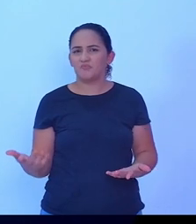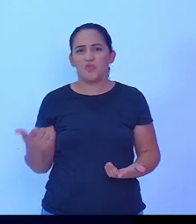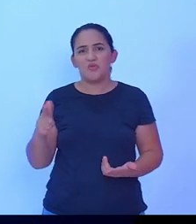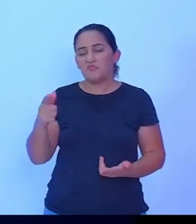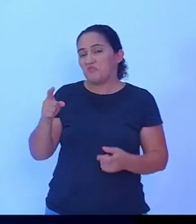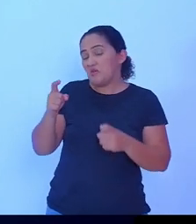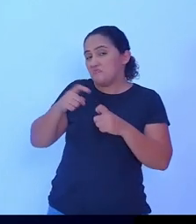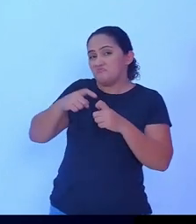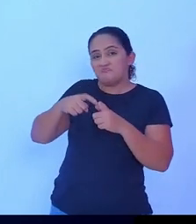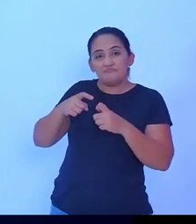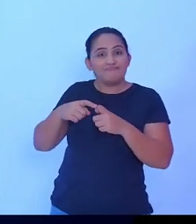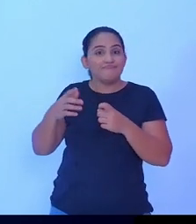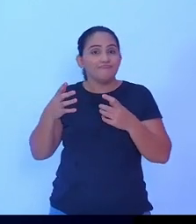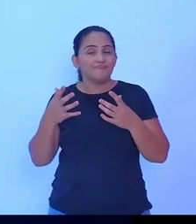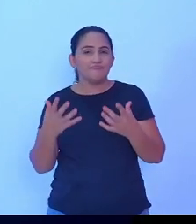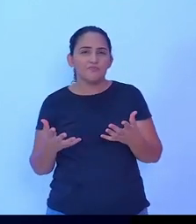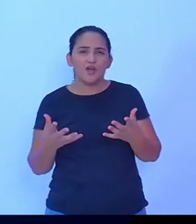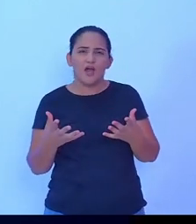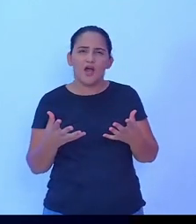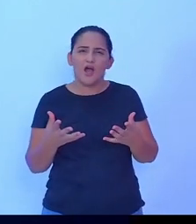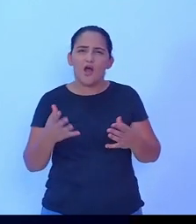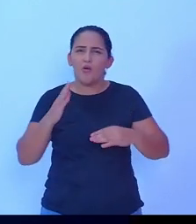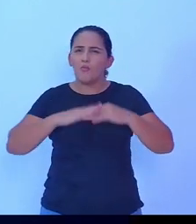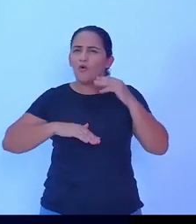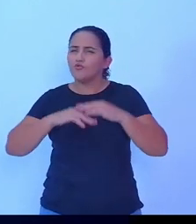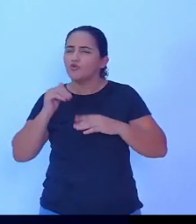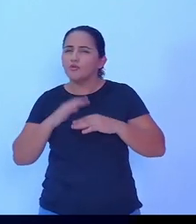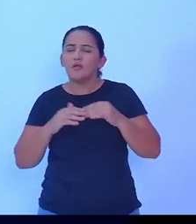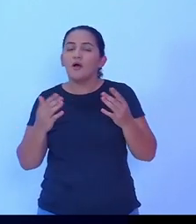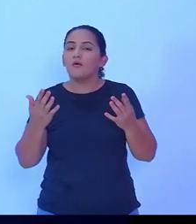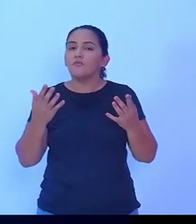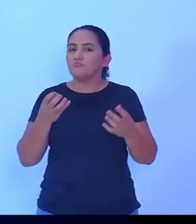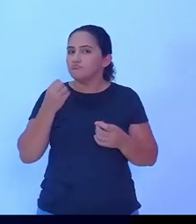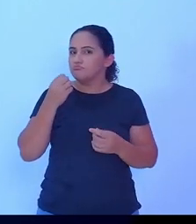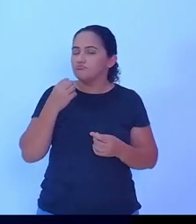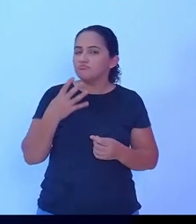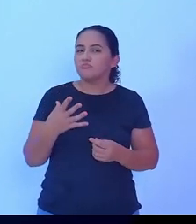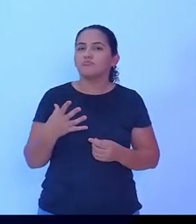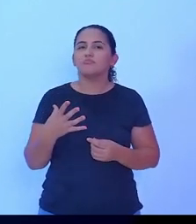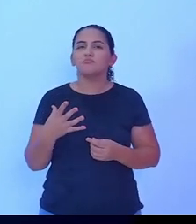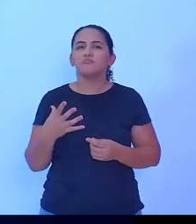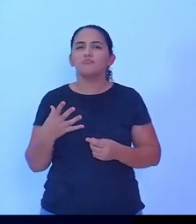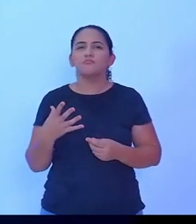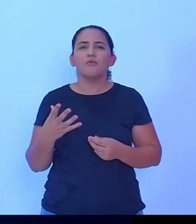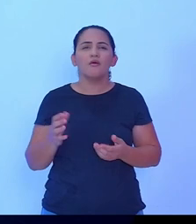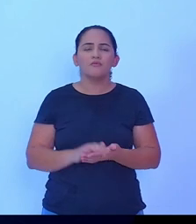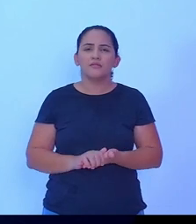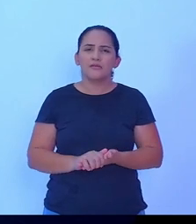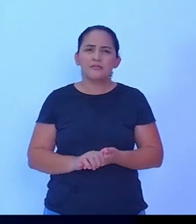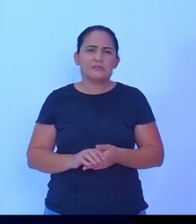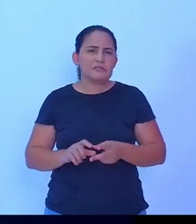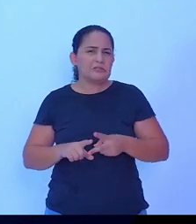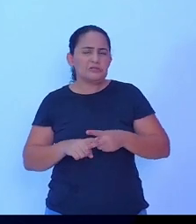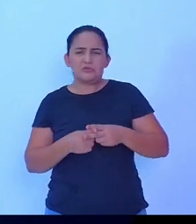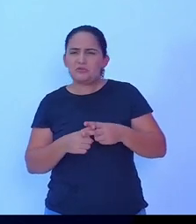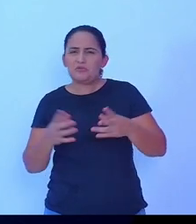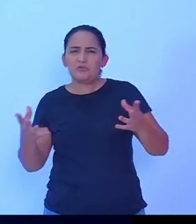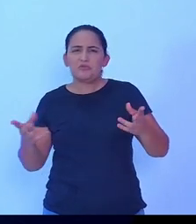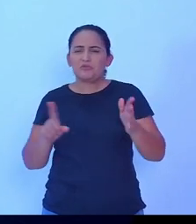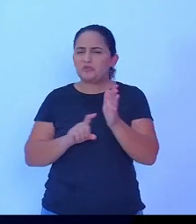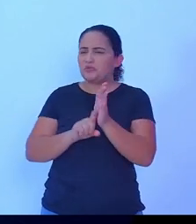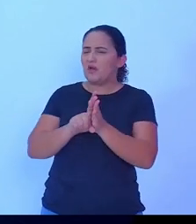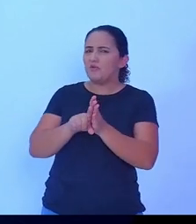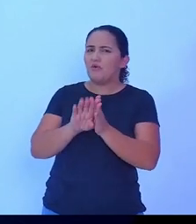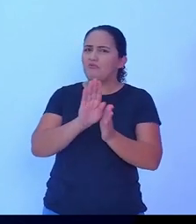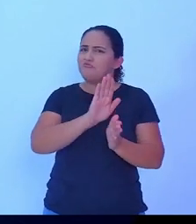médico, não tem um profissional e não tem os equipamentos. Estão tudo desviando para a Cacoal,